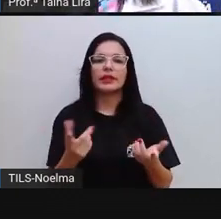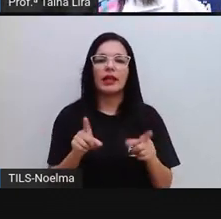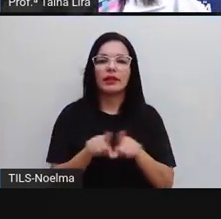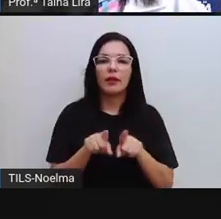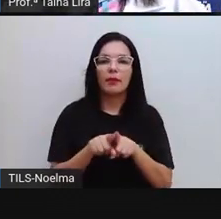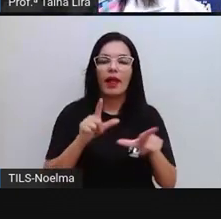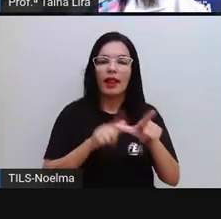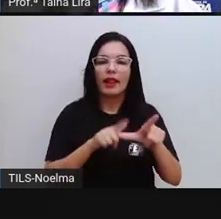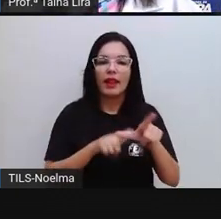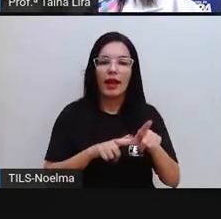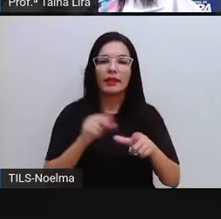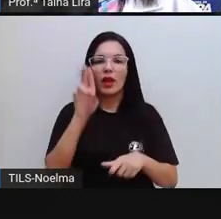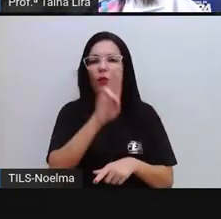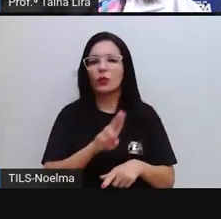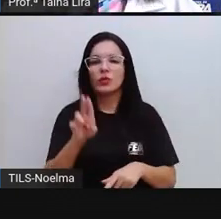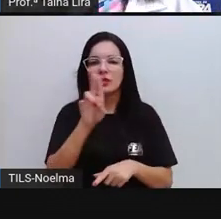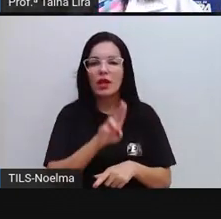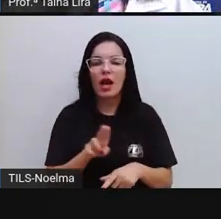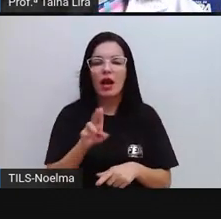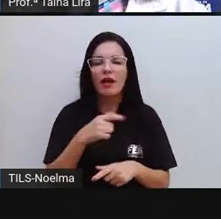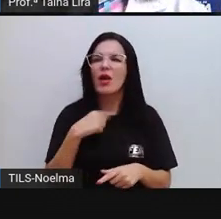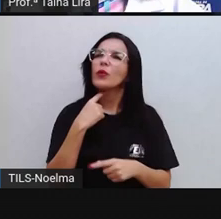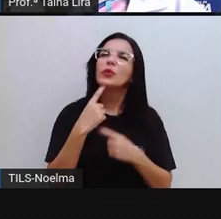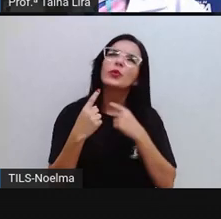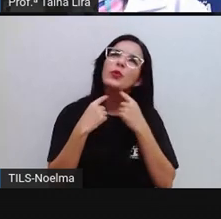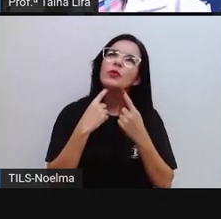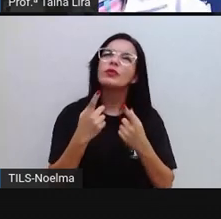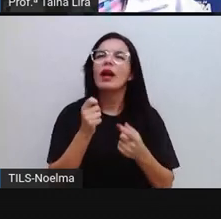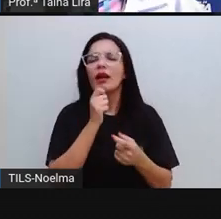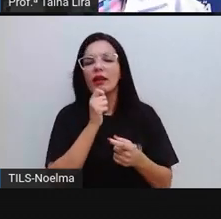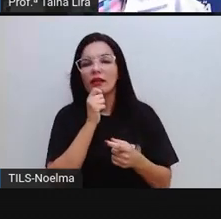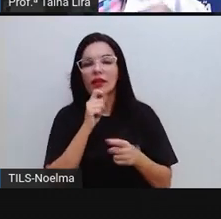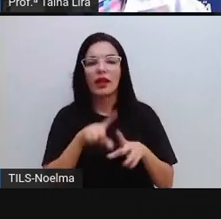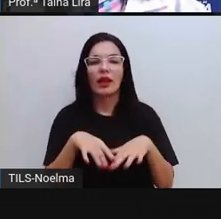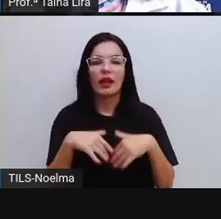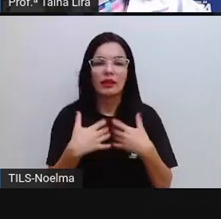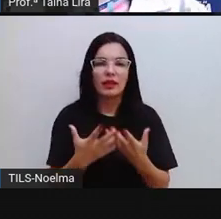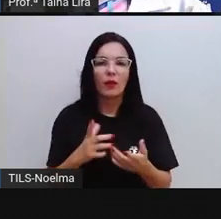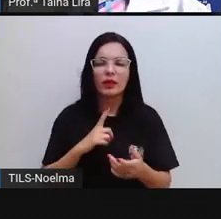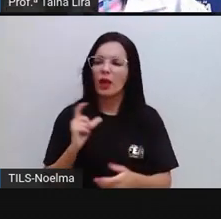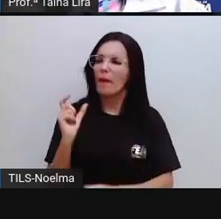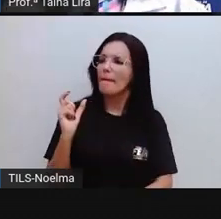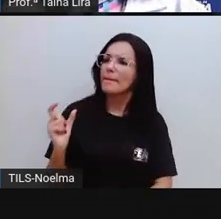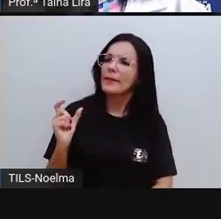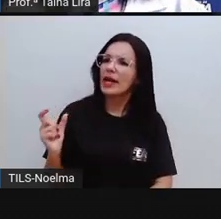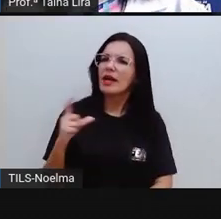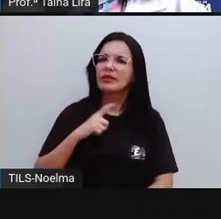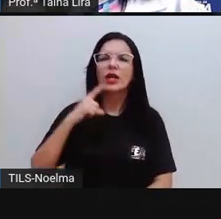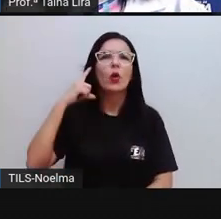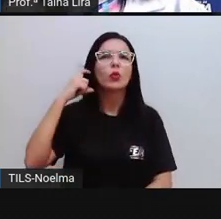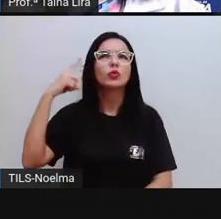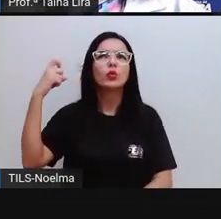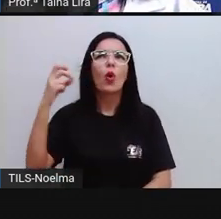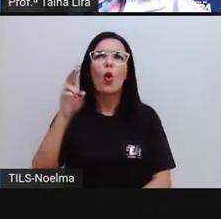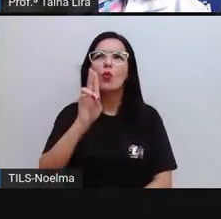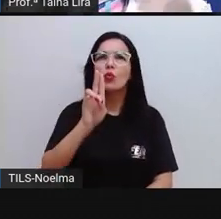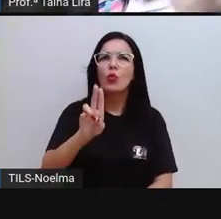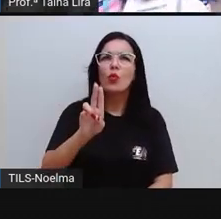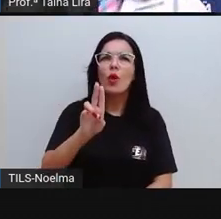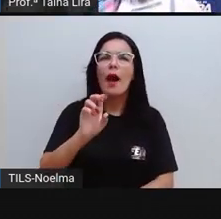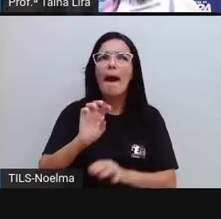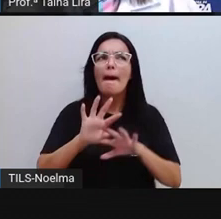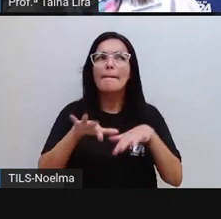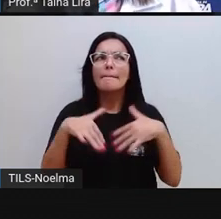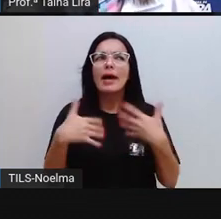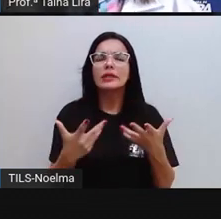letrinhas que nós vamos utilizar ali, pronto, estou com dúvida ainda. Tem uma palavra aí que tem som de U no final, mas eu não